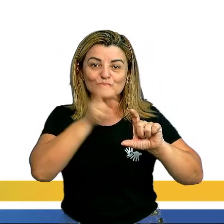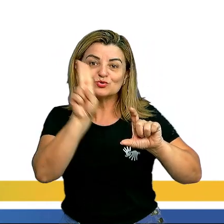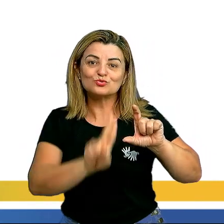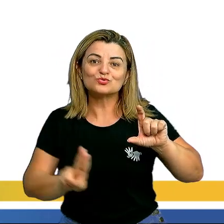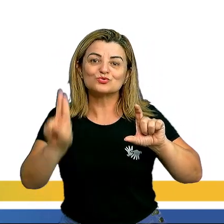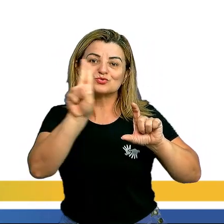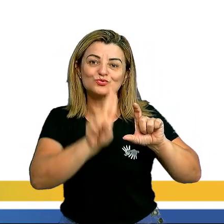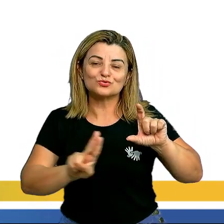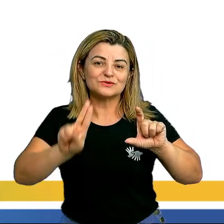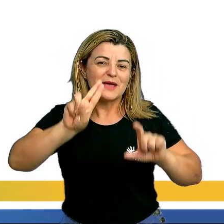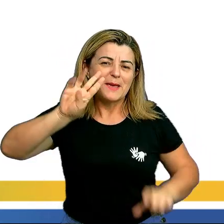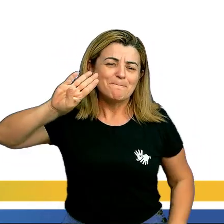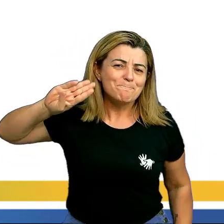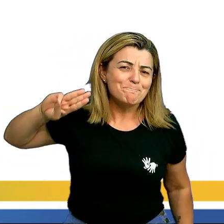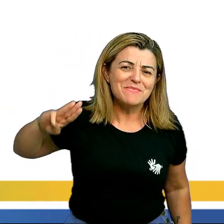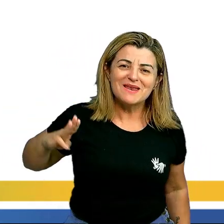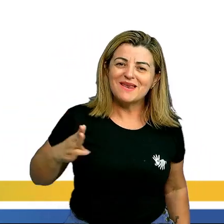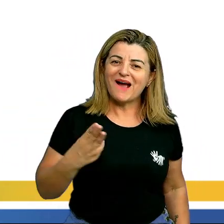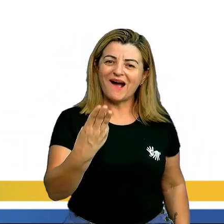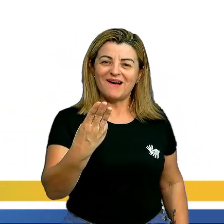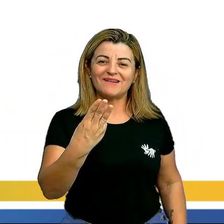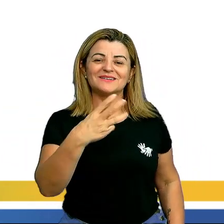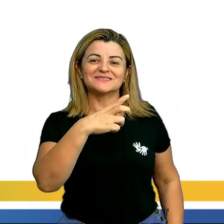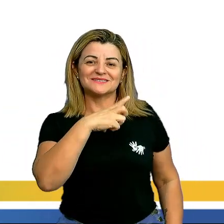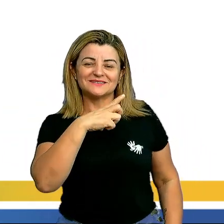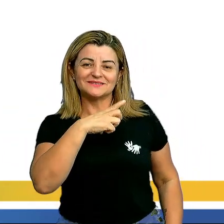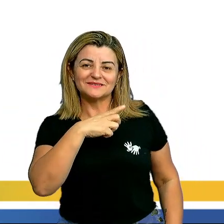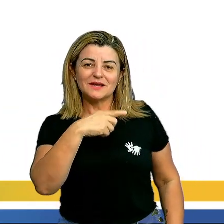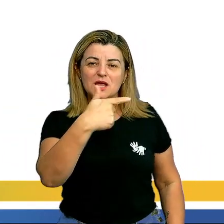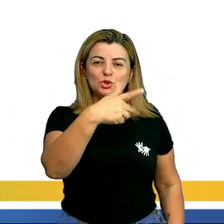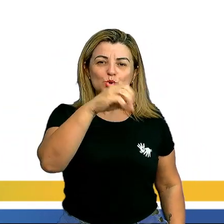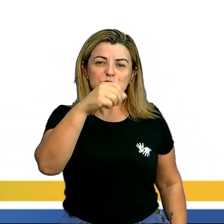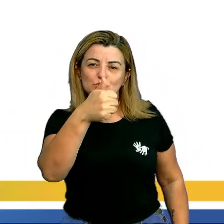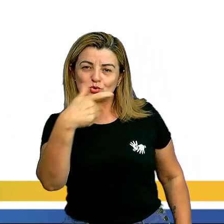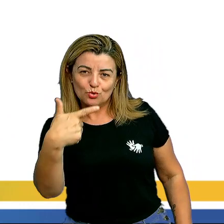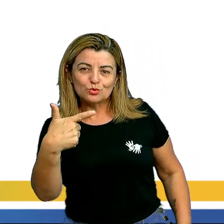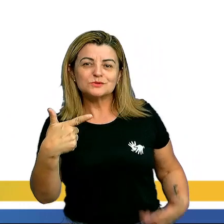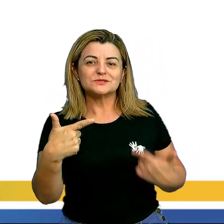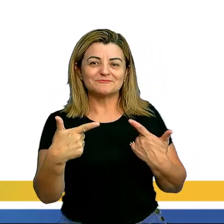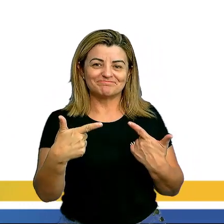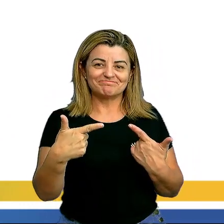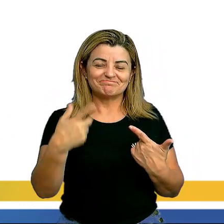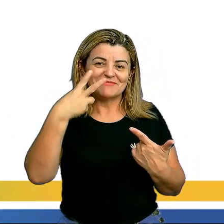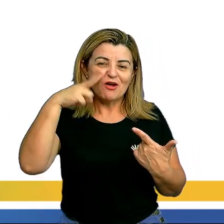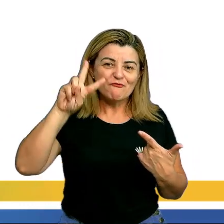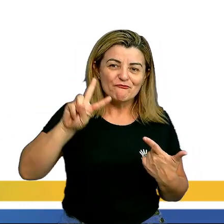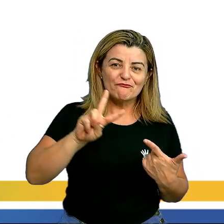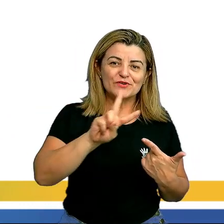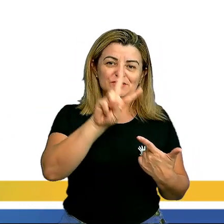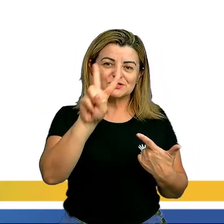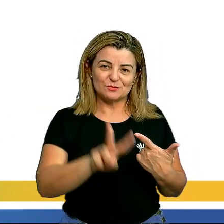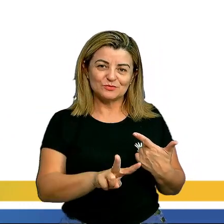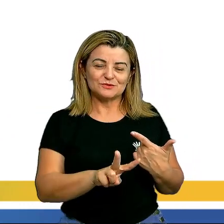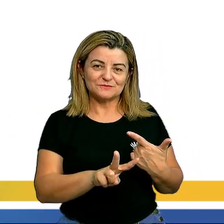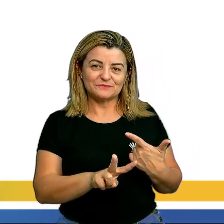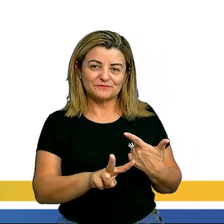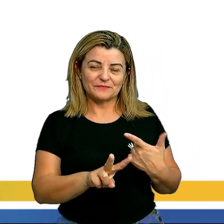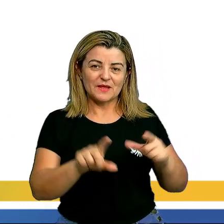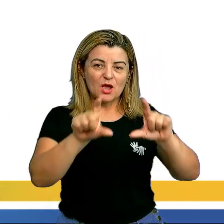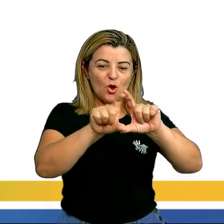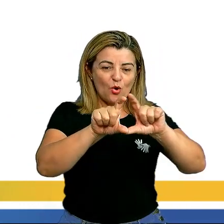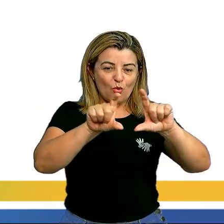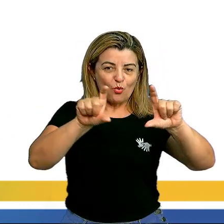em milhares, tá? Aí, ó. Em 2012. Vejamos aí o